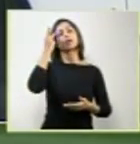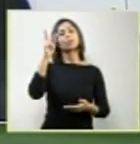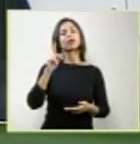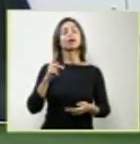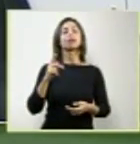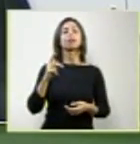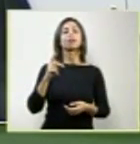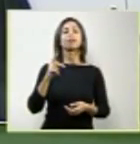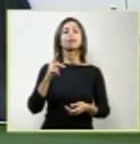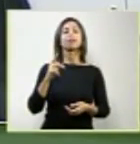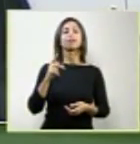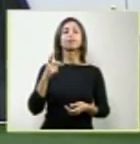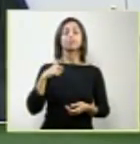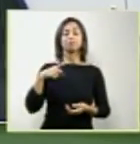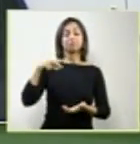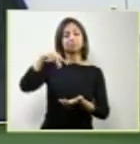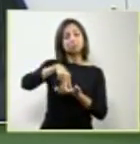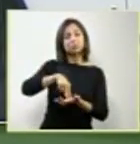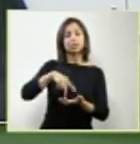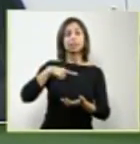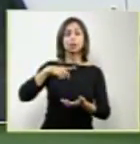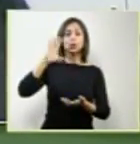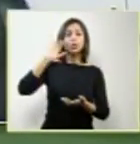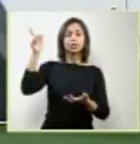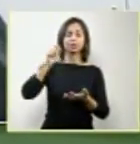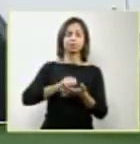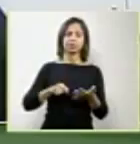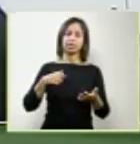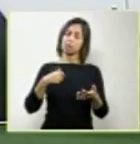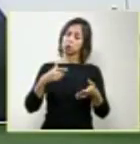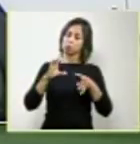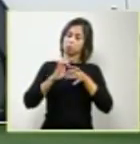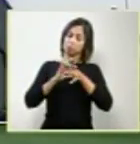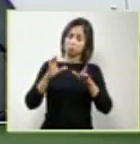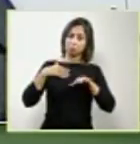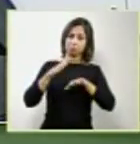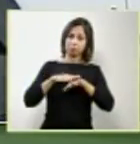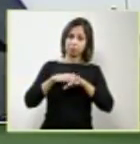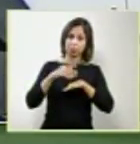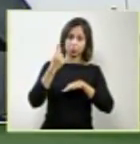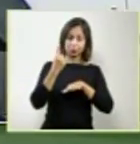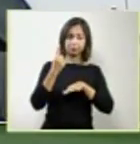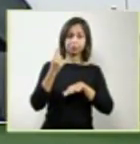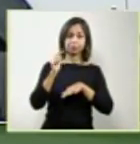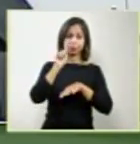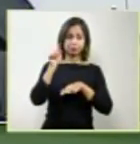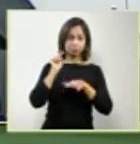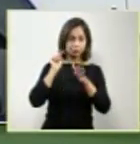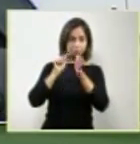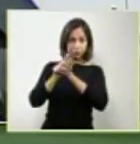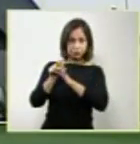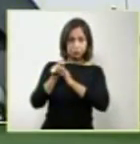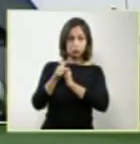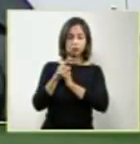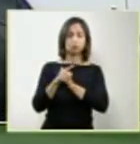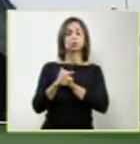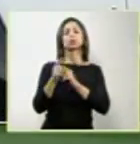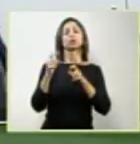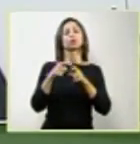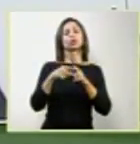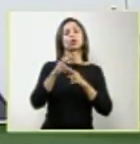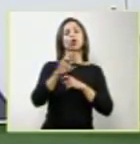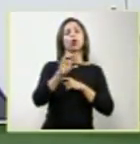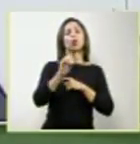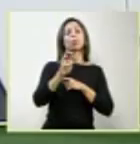Eu me permito indagar ao doutor Roberto Luiz Dávila,